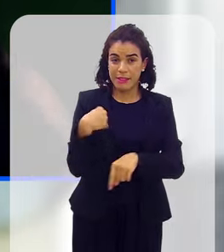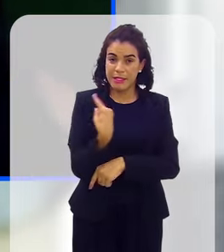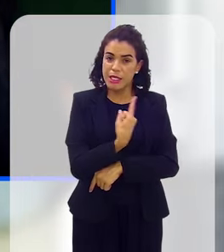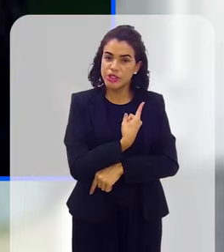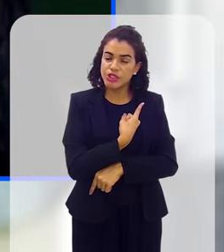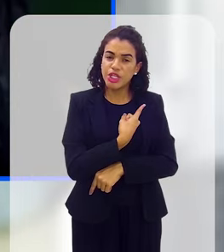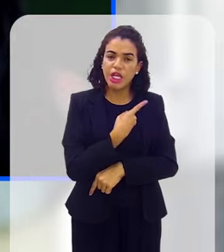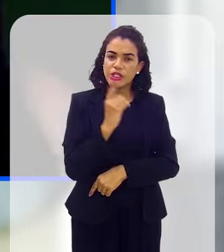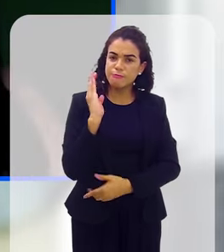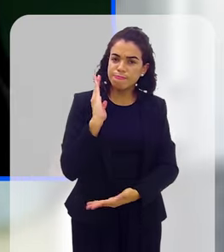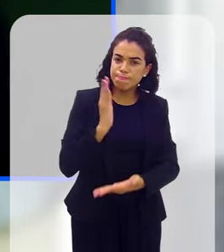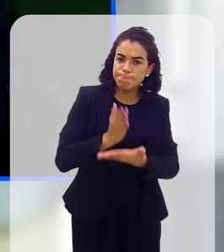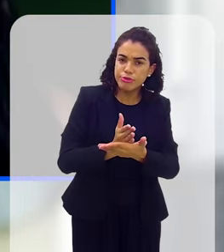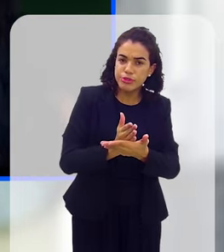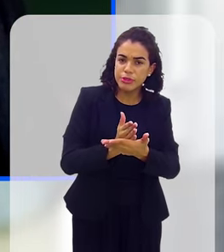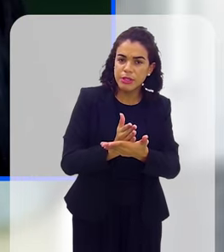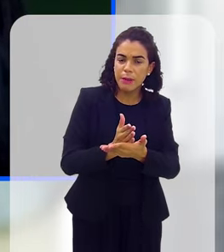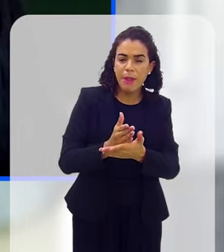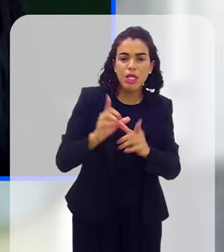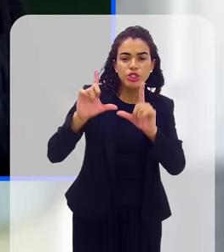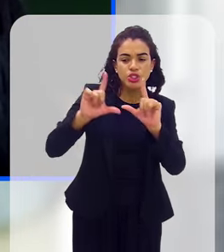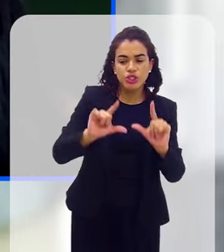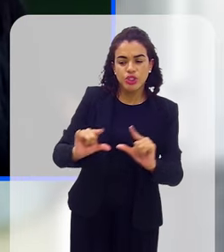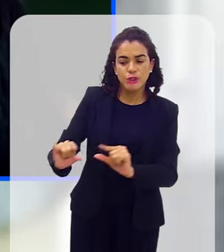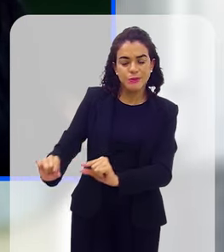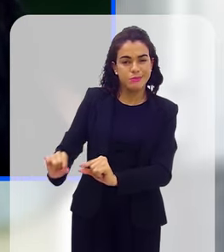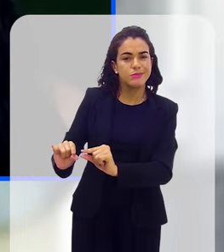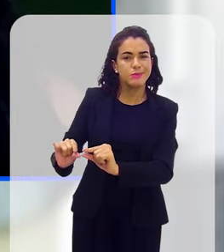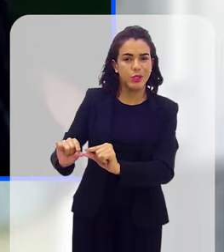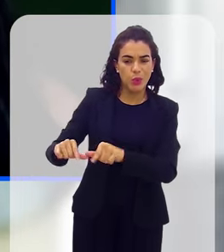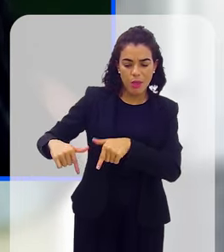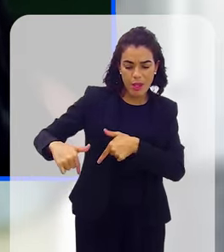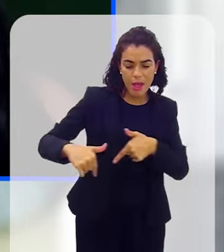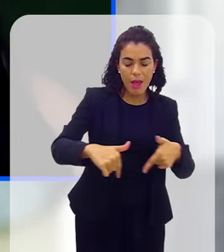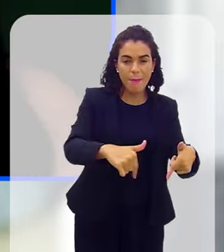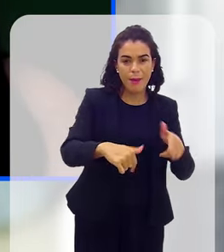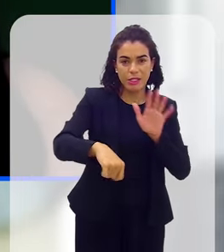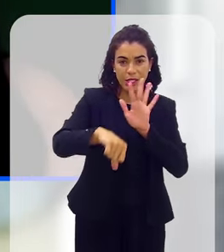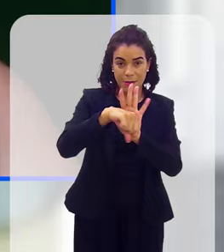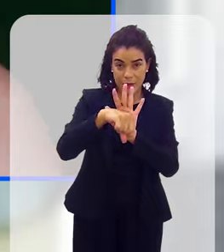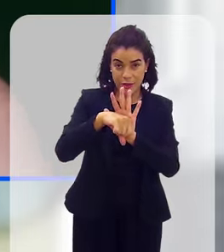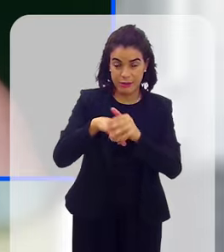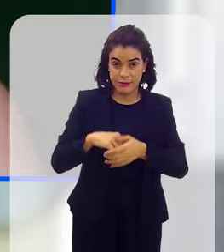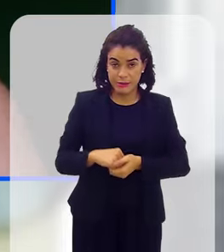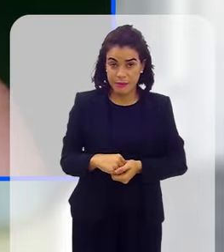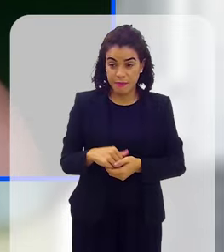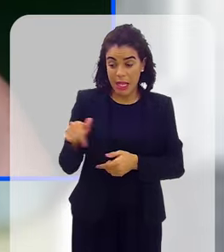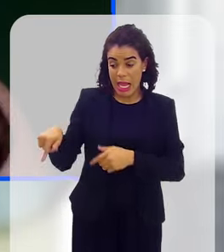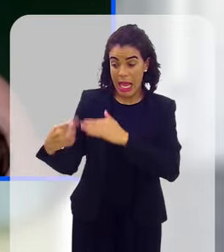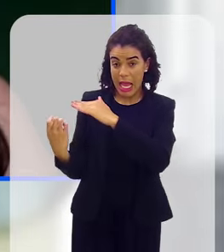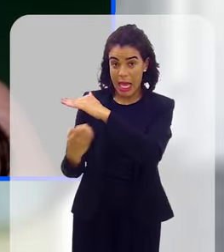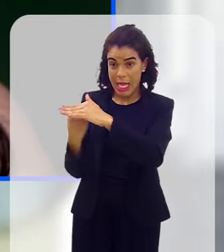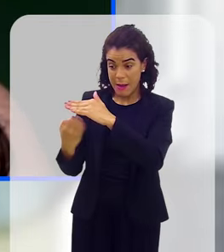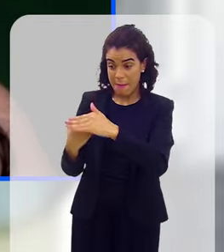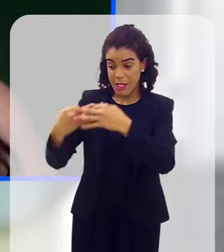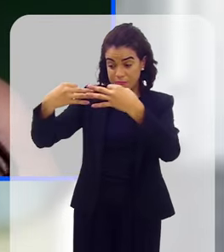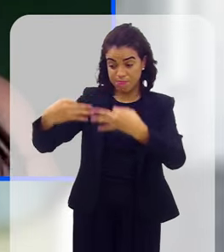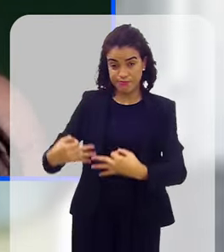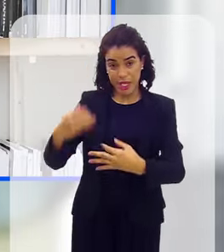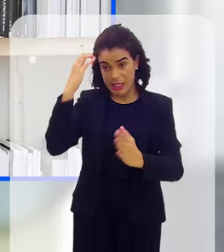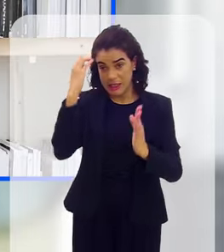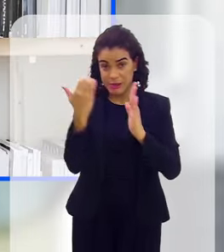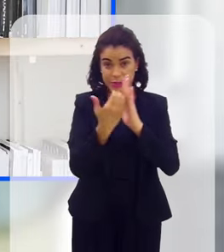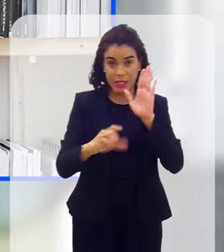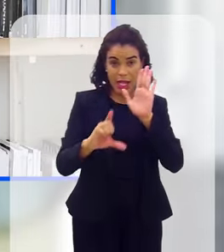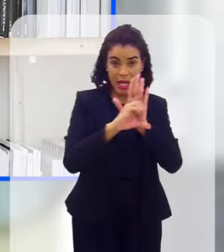coibindo essa prática, desestimulando essa prática. porque se aquela empresa só pode prestar serviço se ela tiver em dia com a legislação,